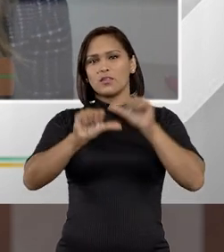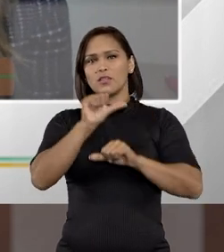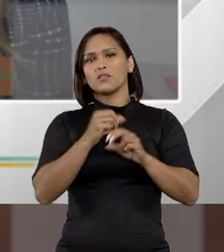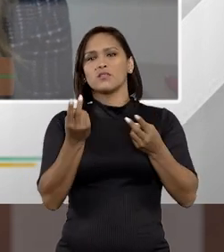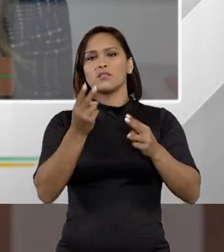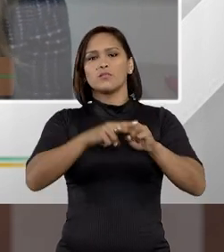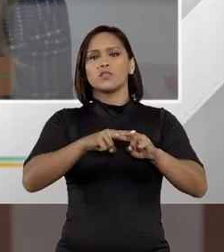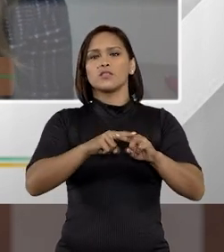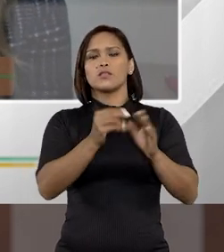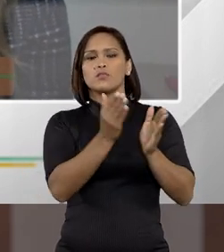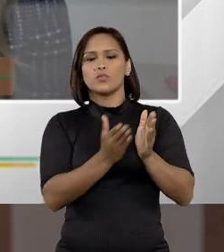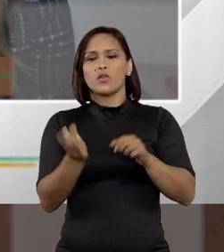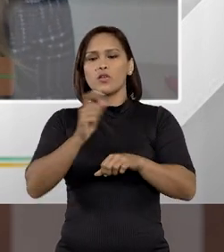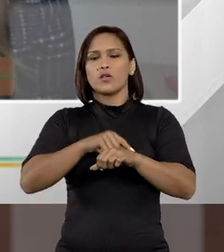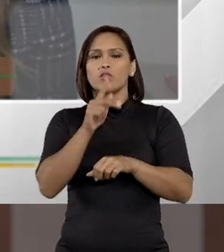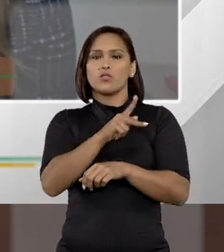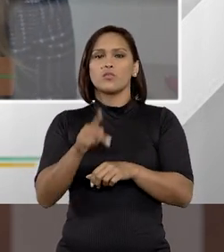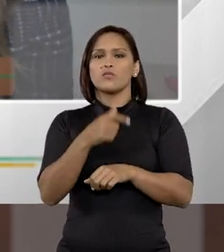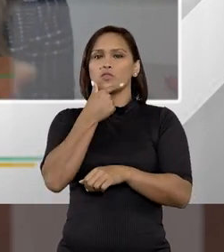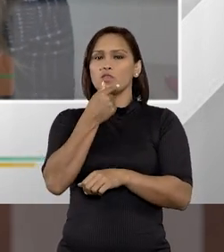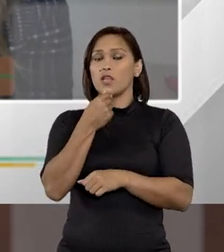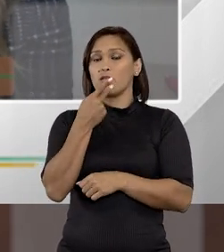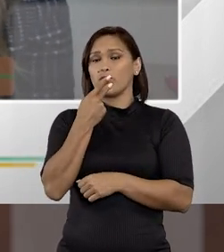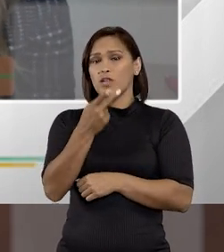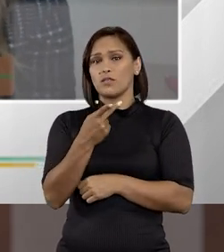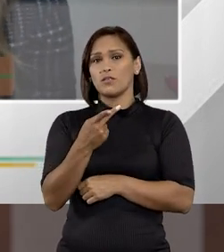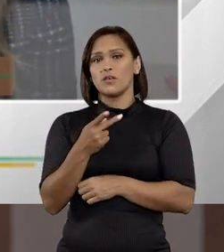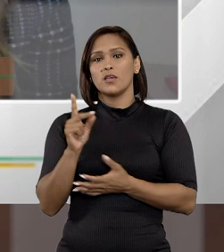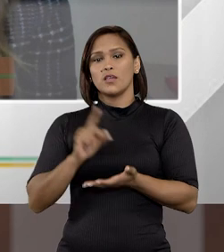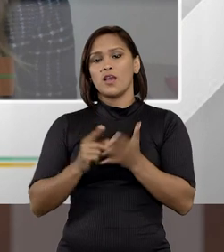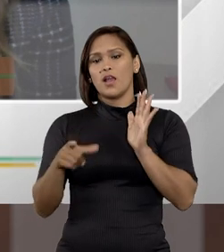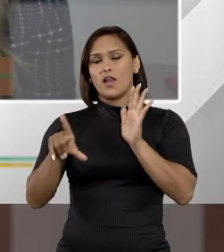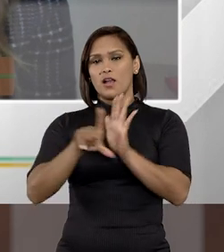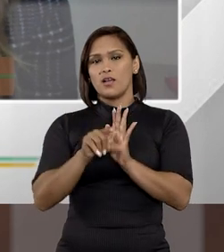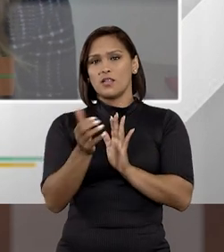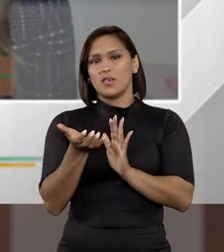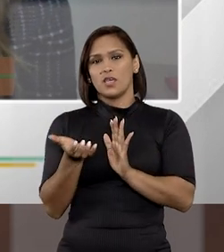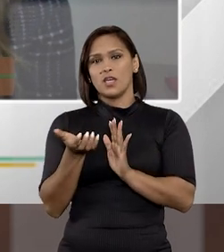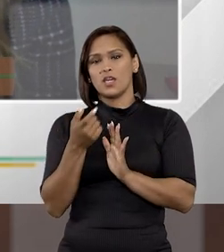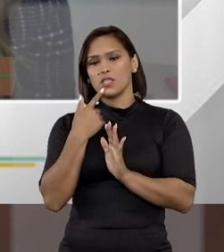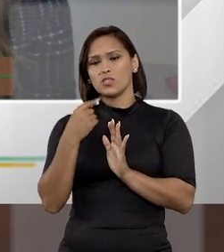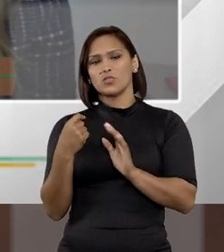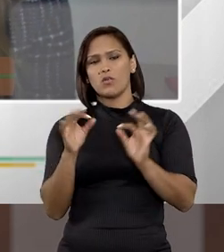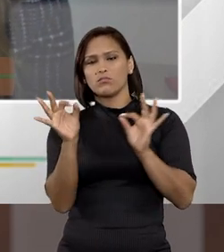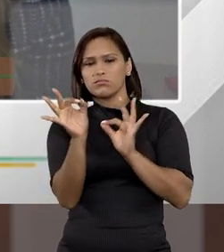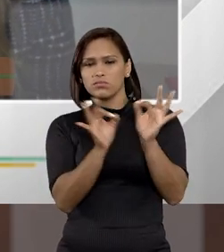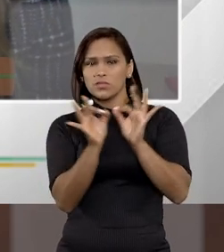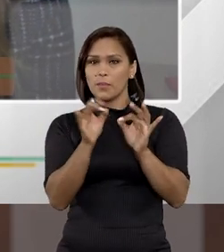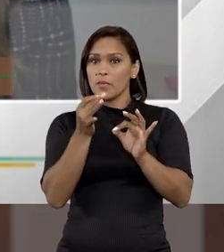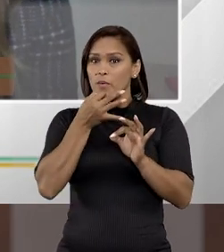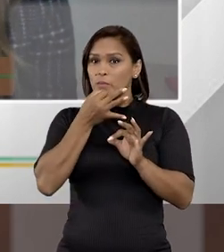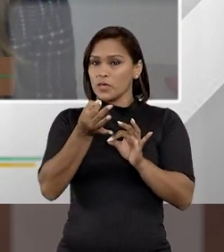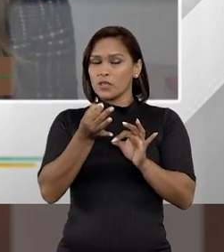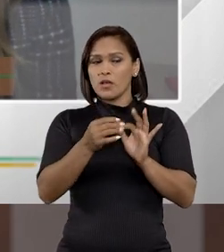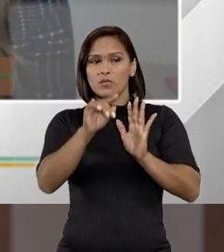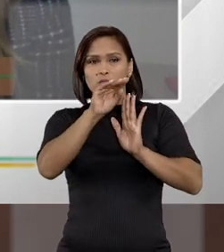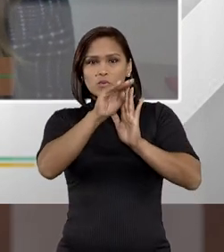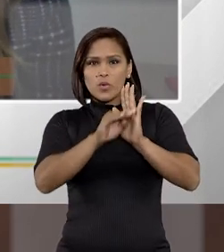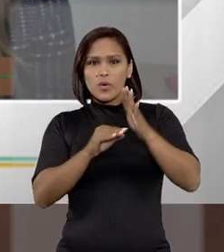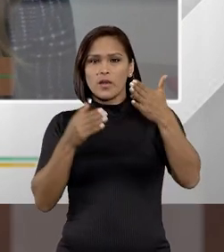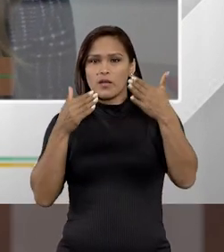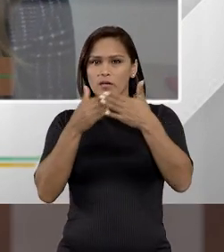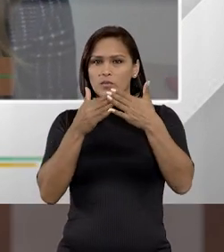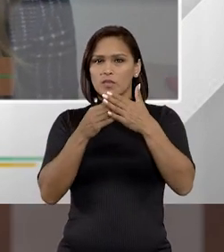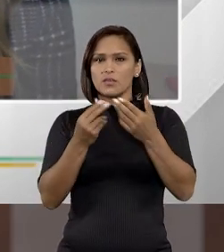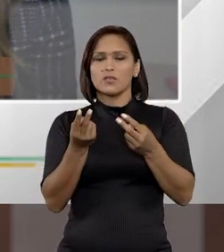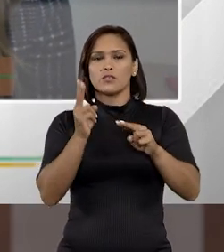na alteração da prisão preventiva, na linha do que o professor Eduardo falou, de que realmente a lei quis, com acerto, minha opinião, trazer aí